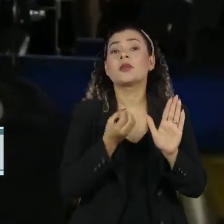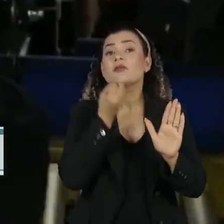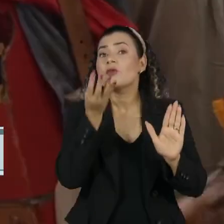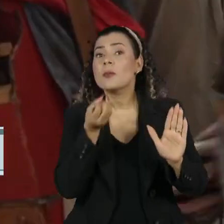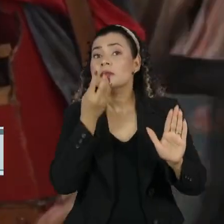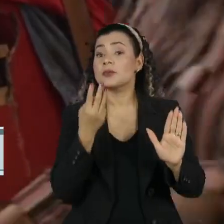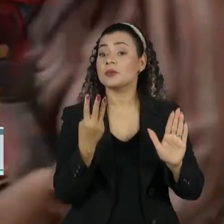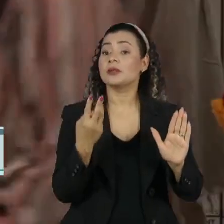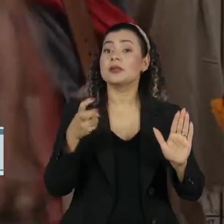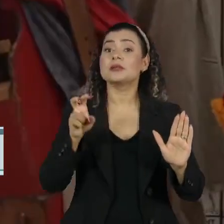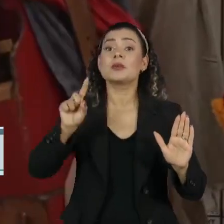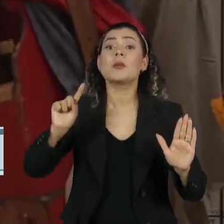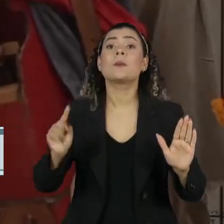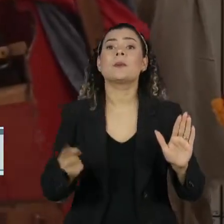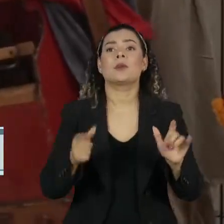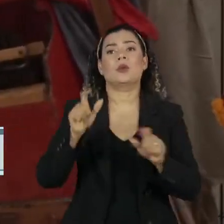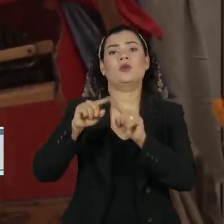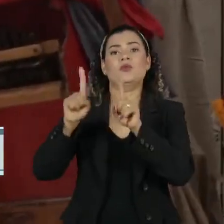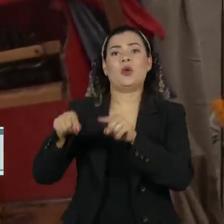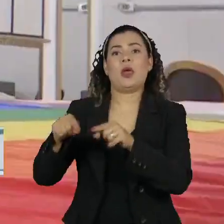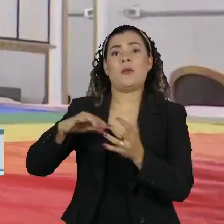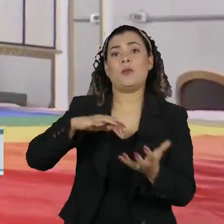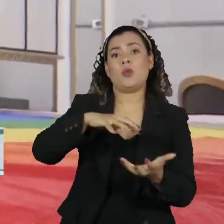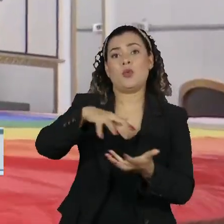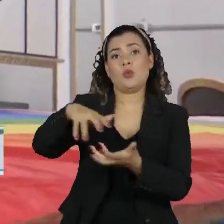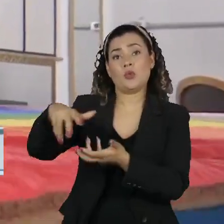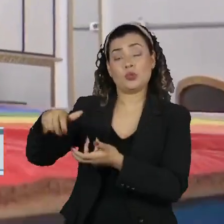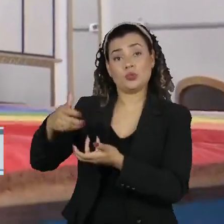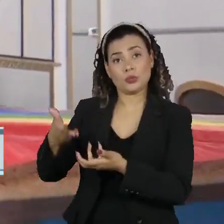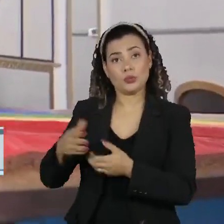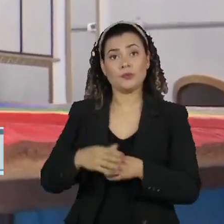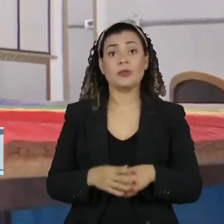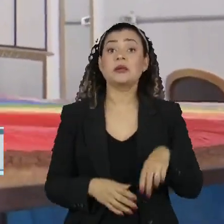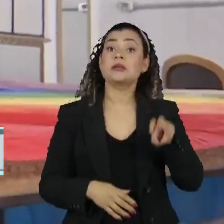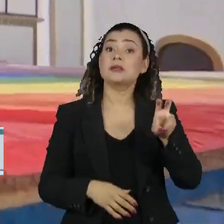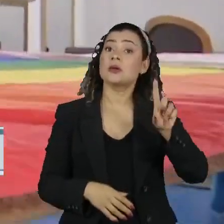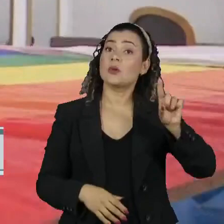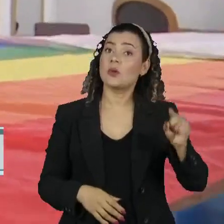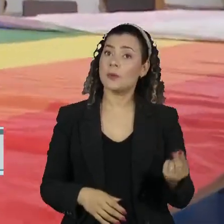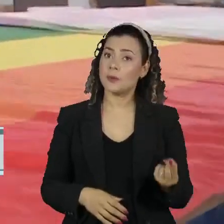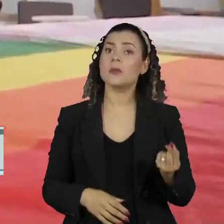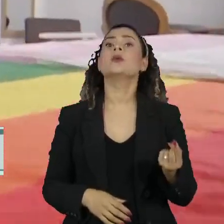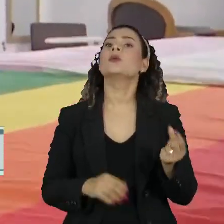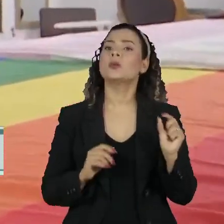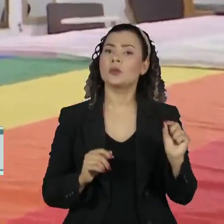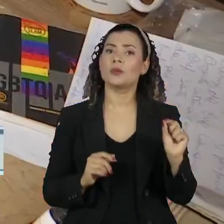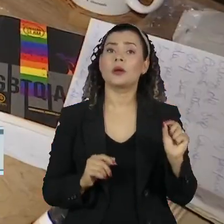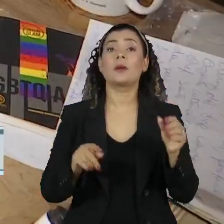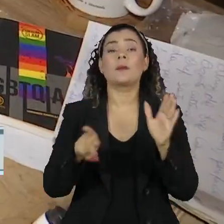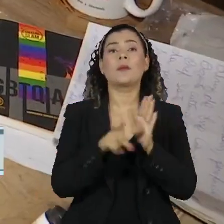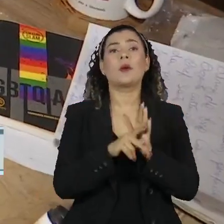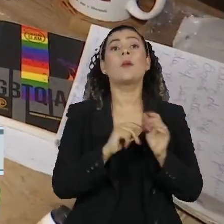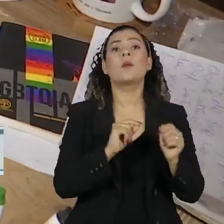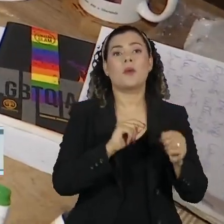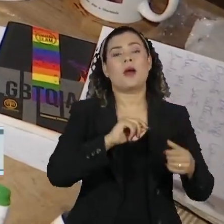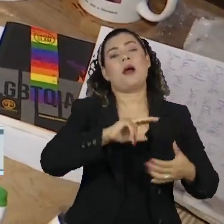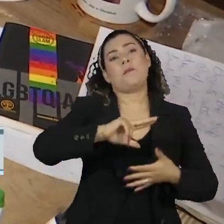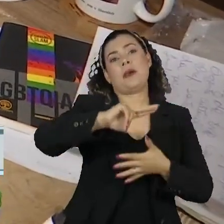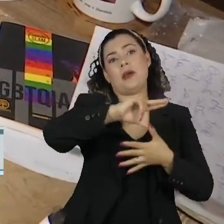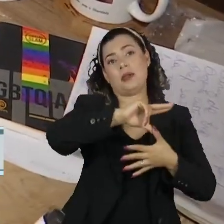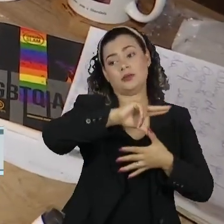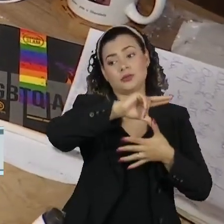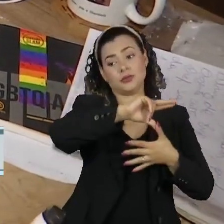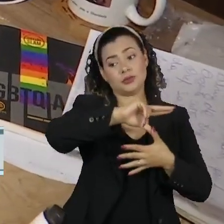35 mil funcionários ao redor do mundo, sendo 5 mil de cinco países da América Latina. A metade dos